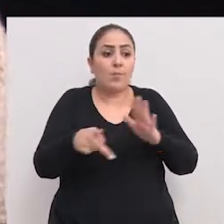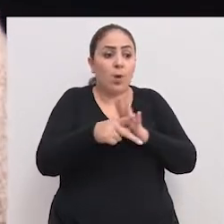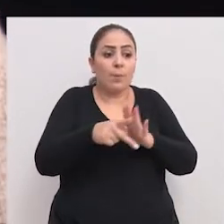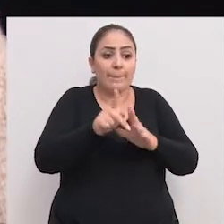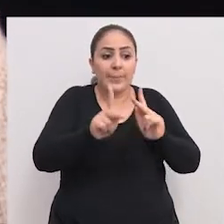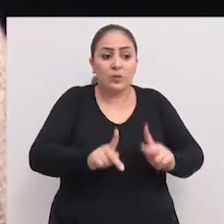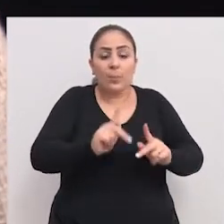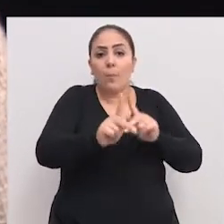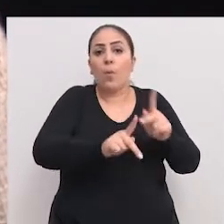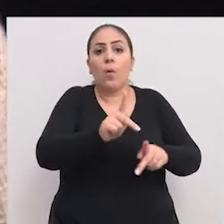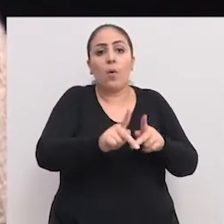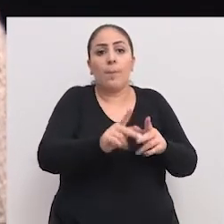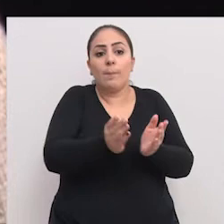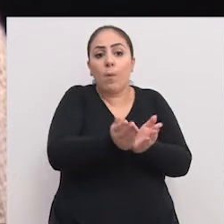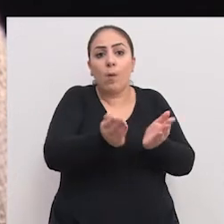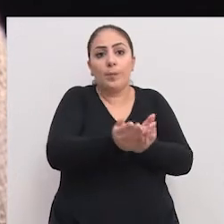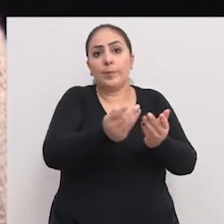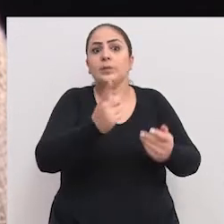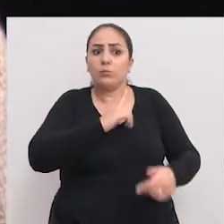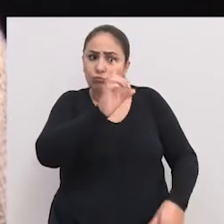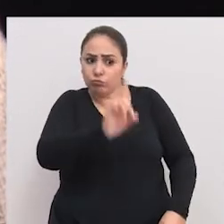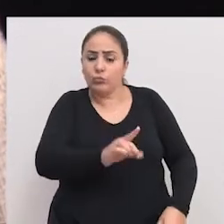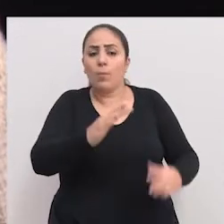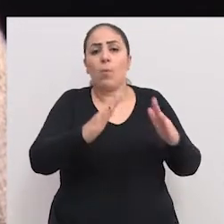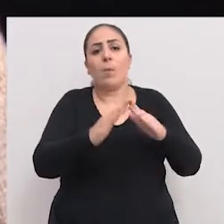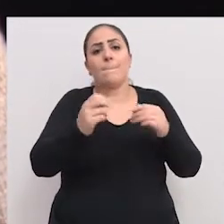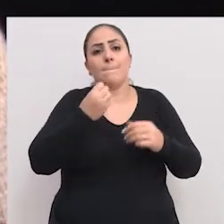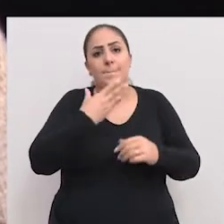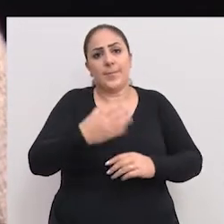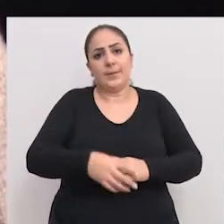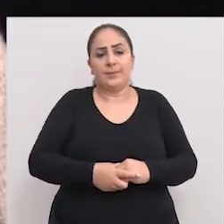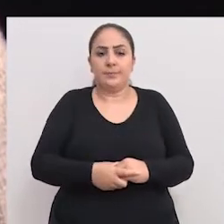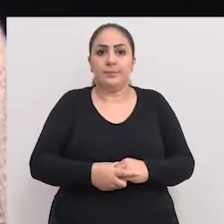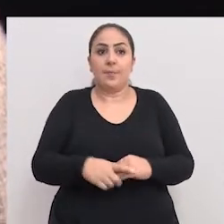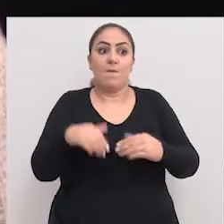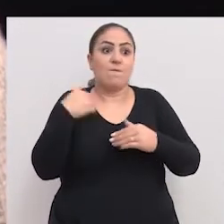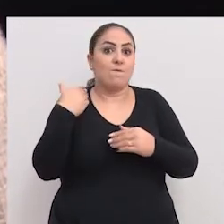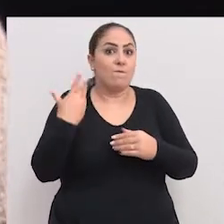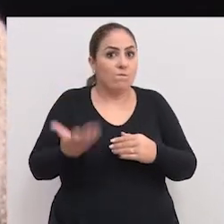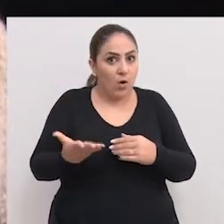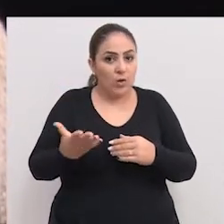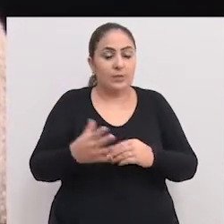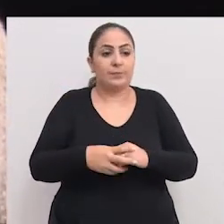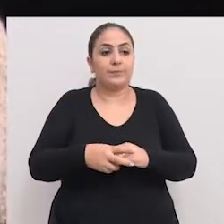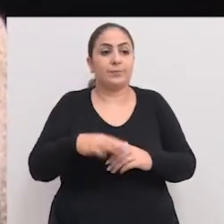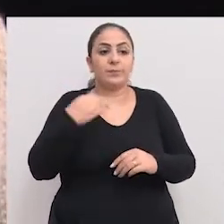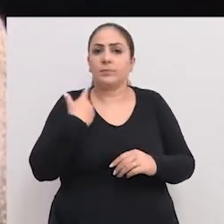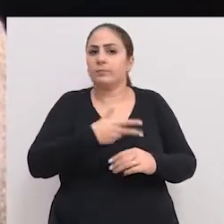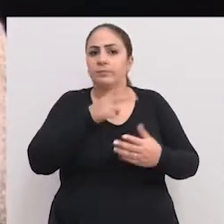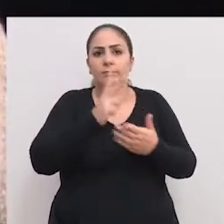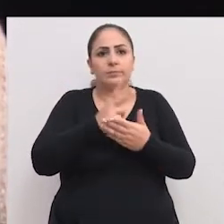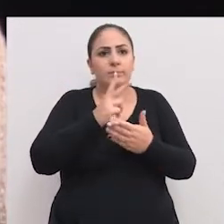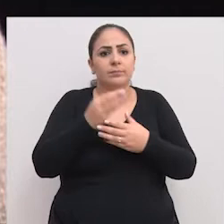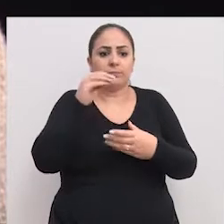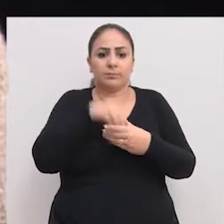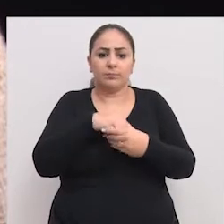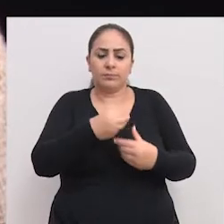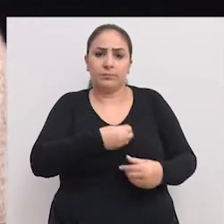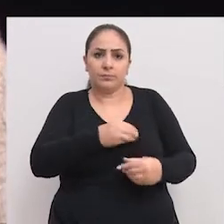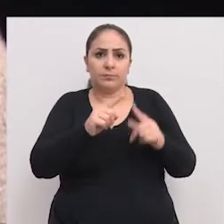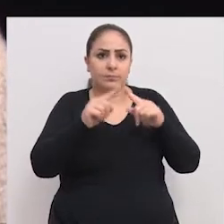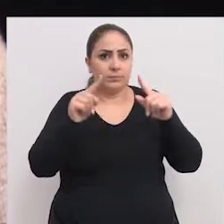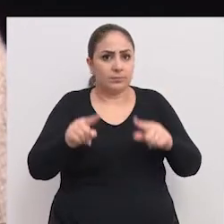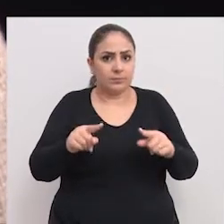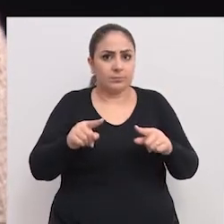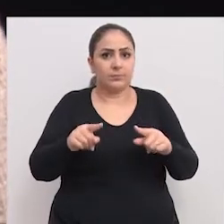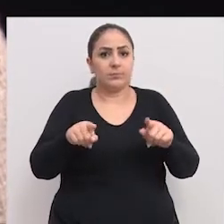para o pobre, que o pobre também tem direito de morar bem. Fora isso, nós sempre, dentro da nossa